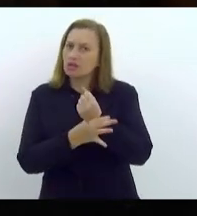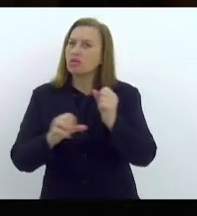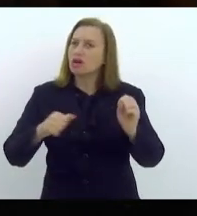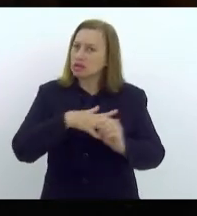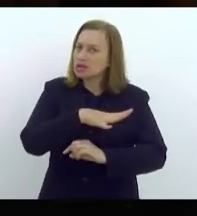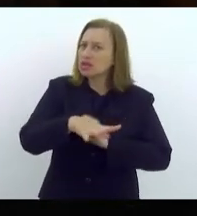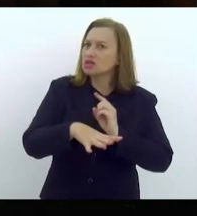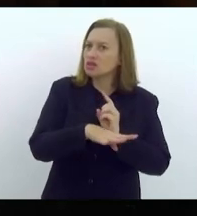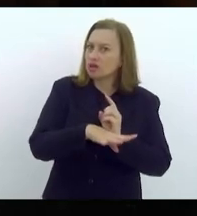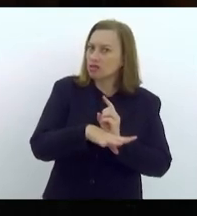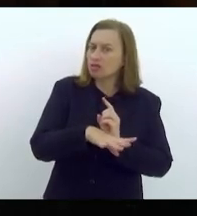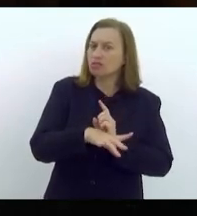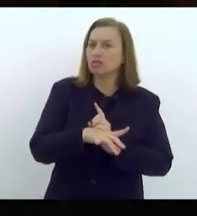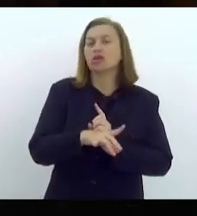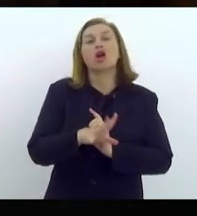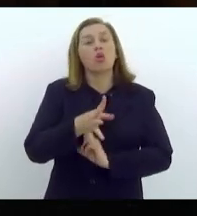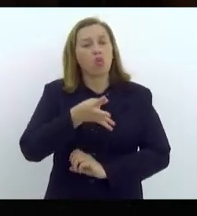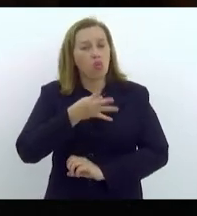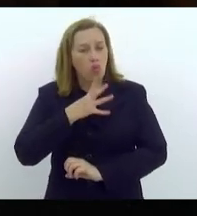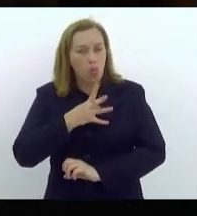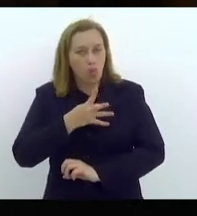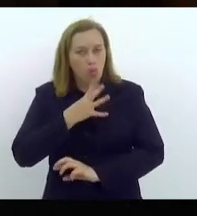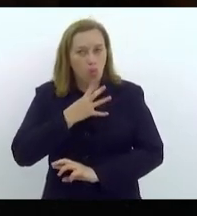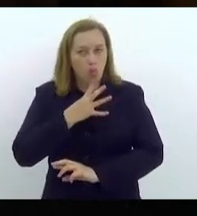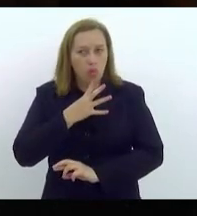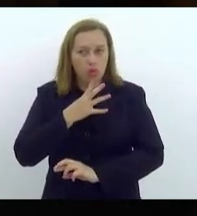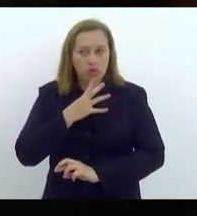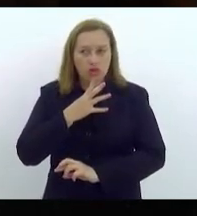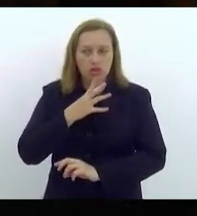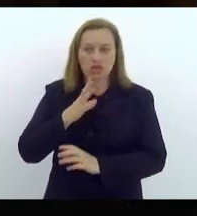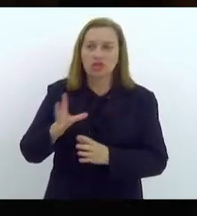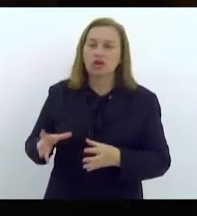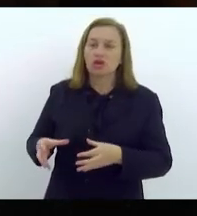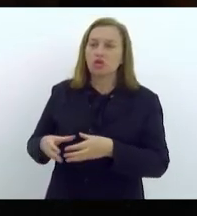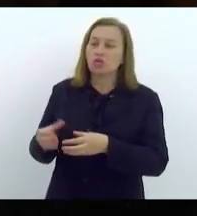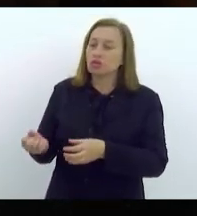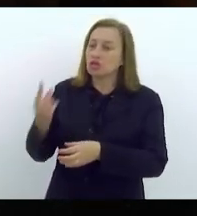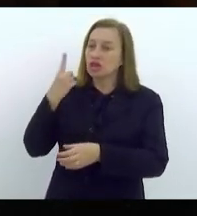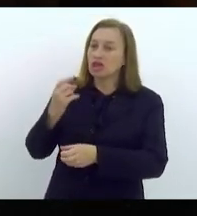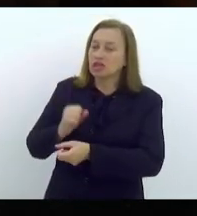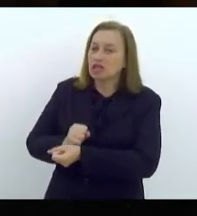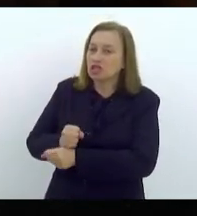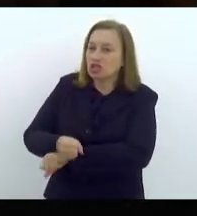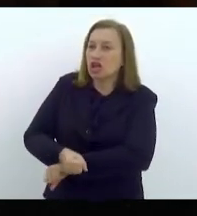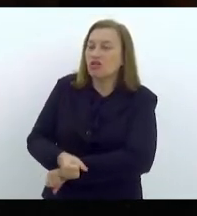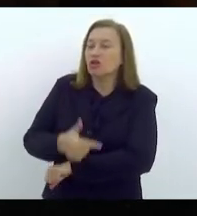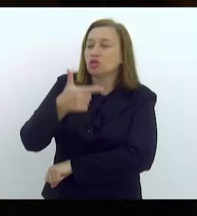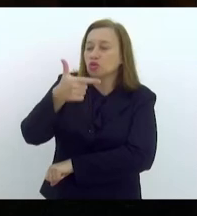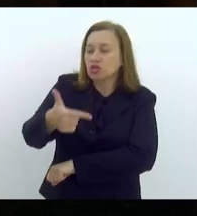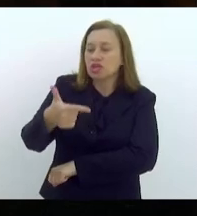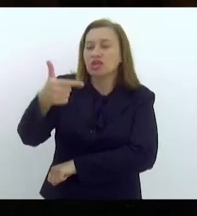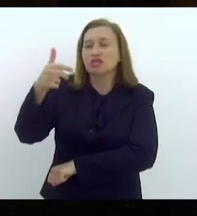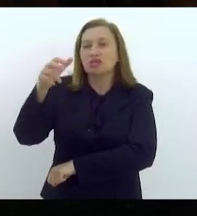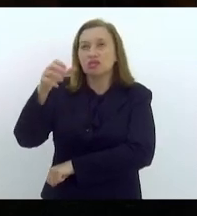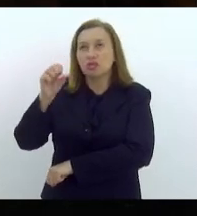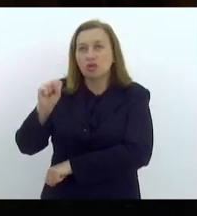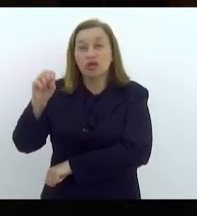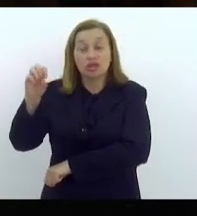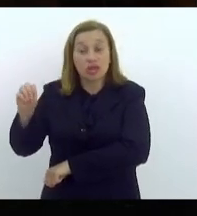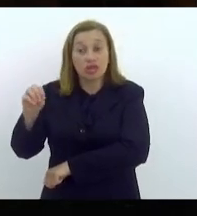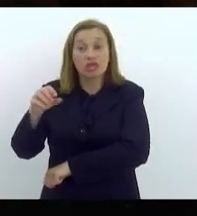é uma questão de segurança e reconhecimento dos quilombolas que estão lá há 280, 350 anos.